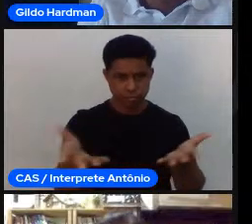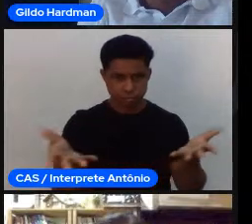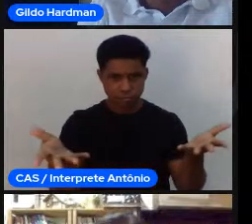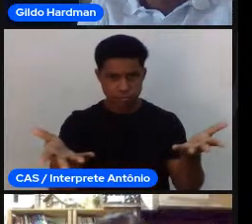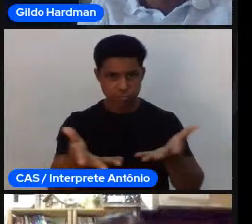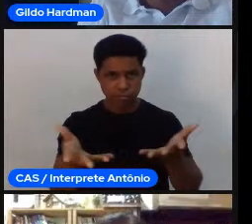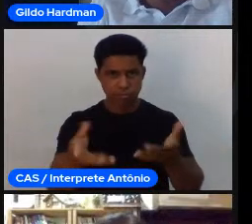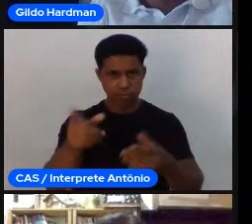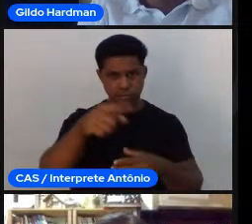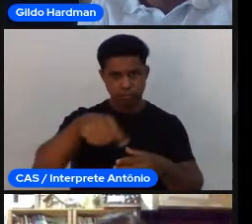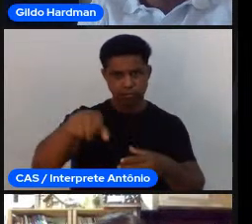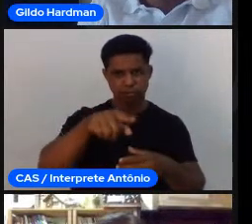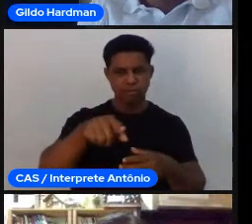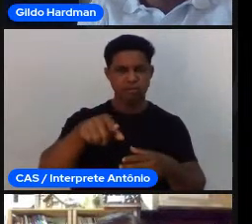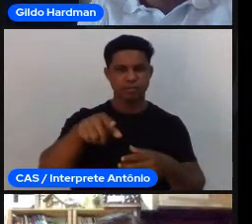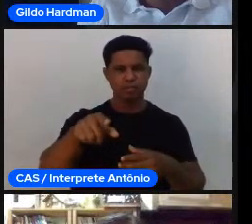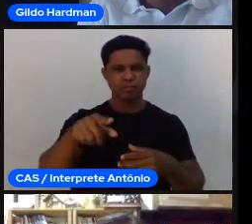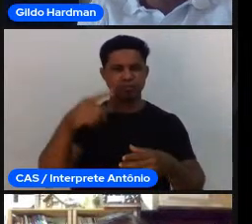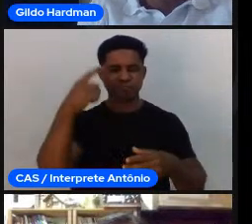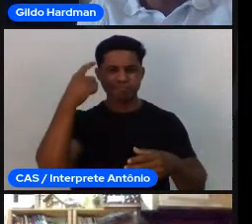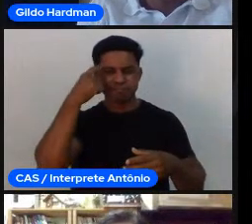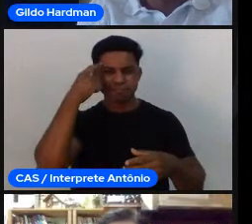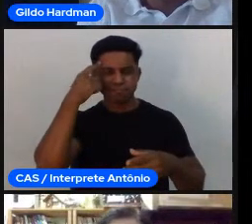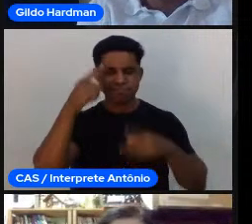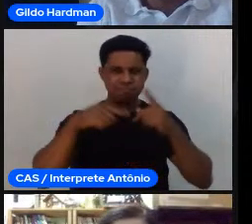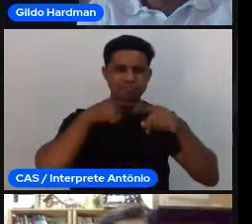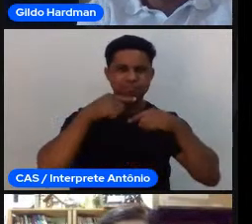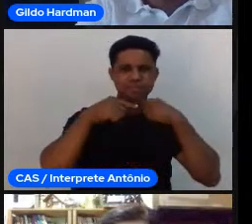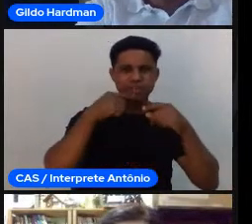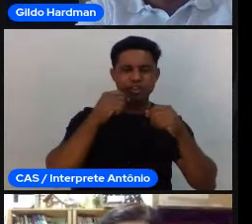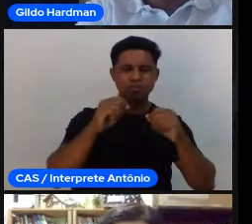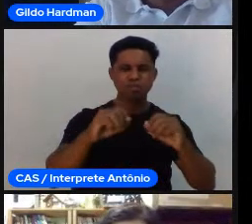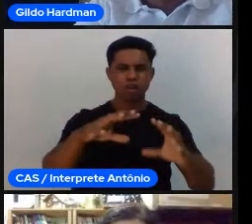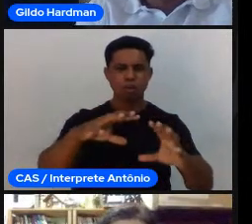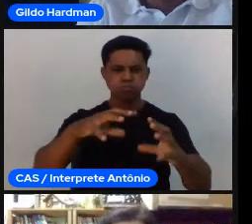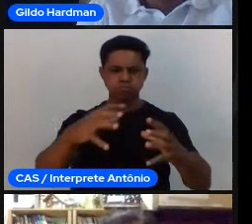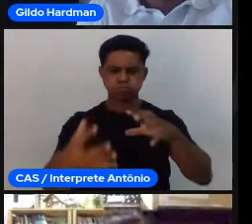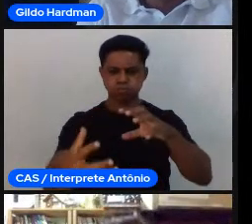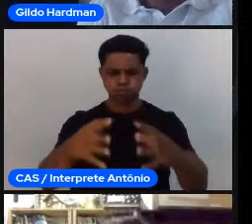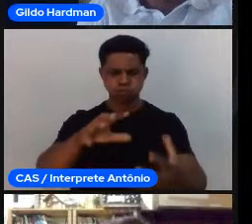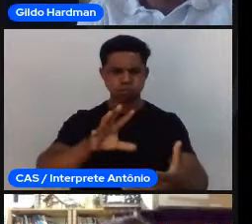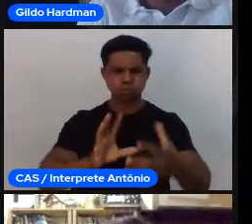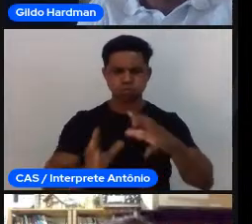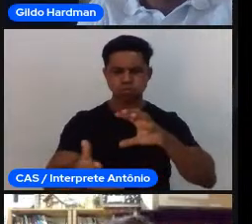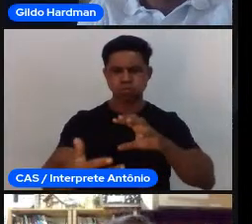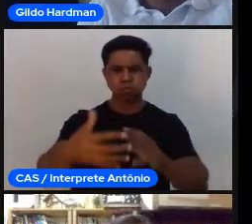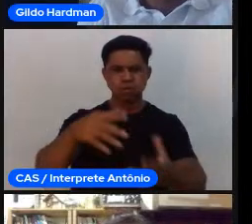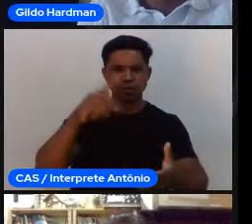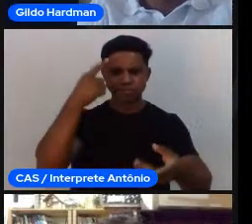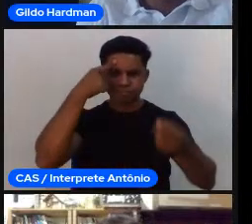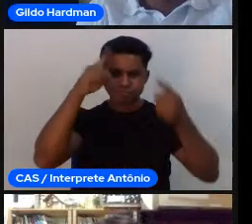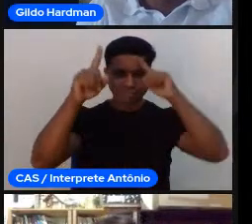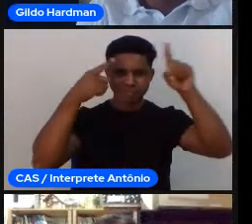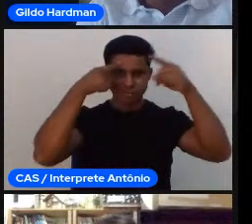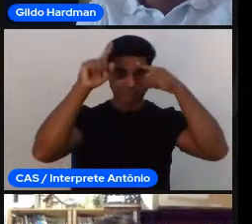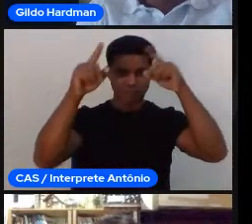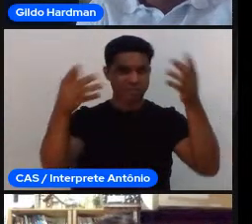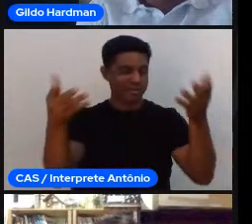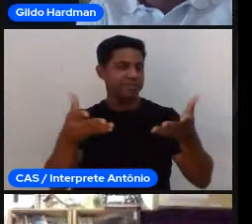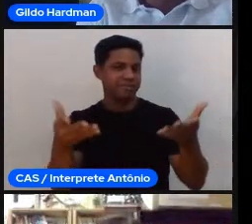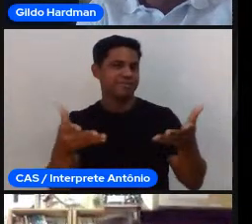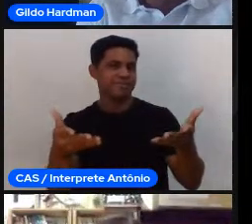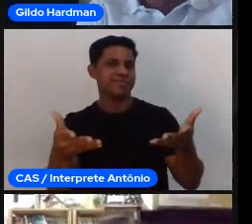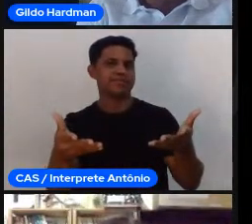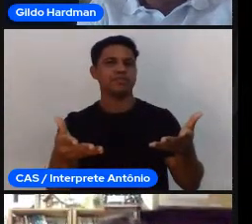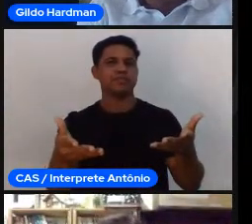bola de cristal mais cedo para trazer aqui uma ideia do que treinadores e treinadoras, professores e